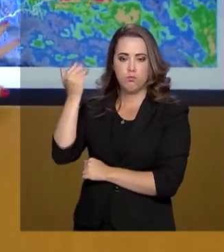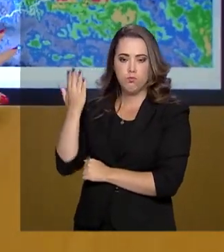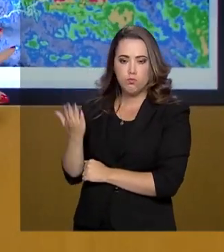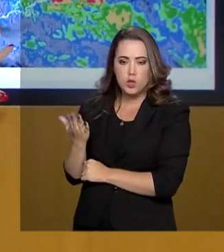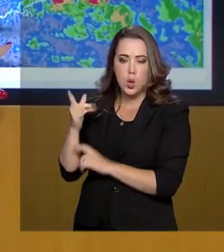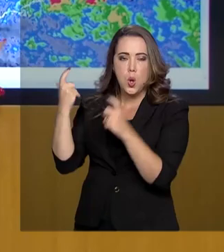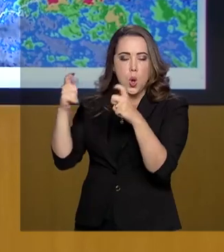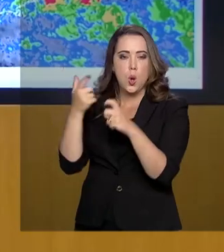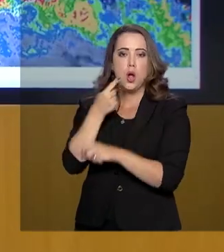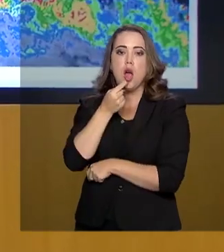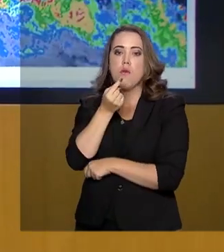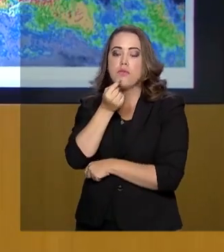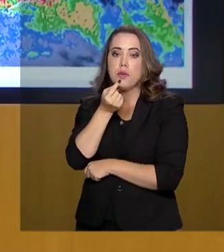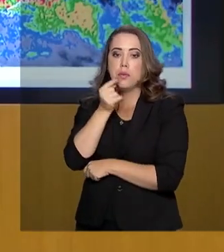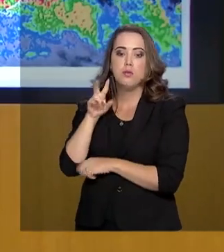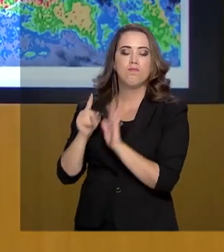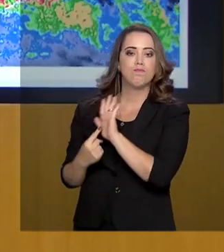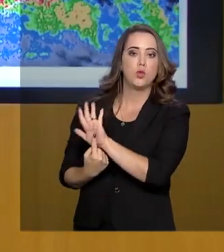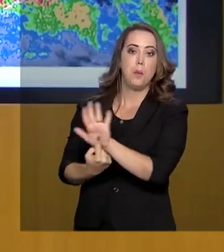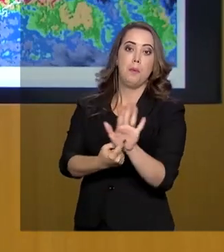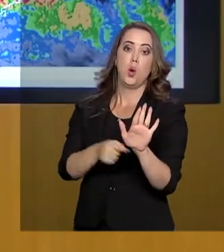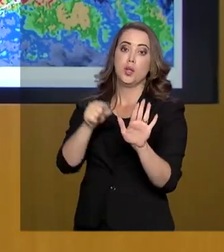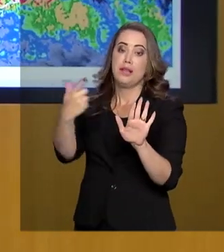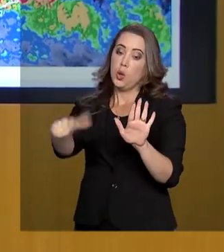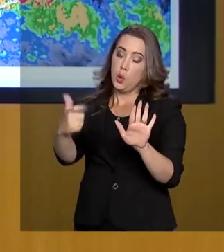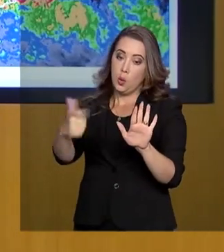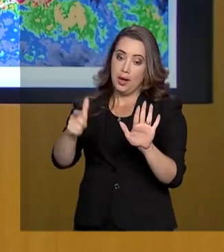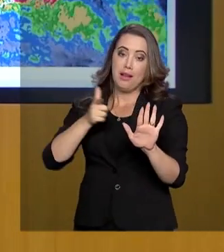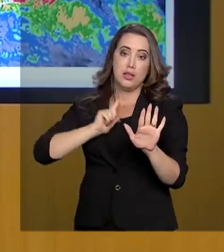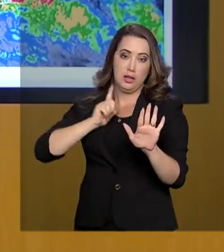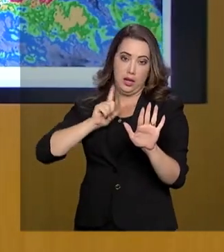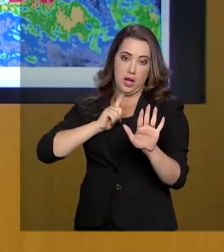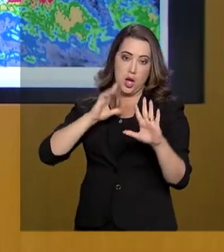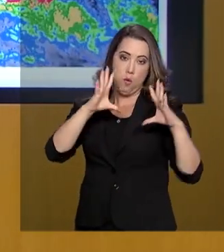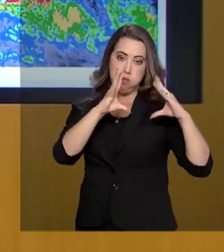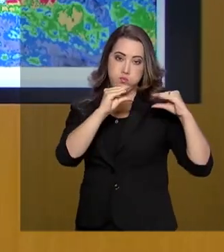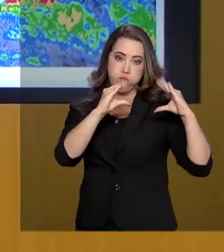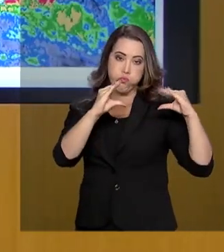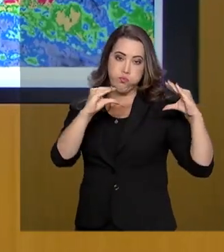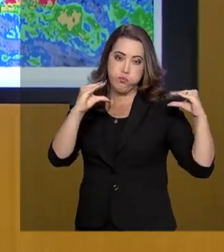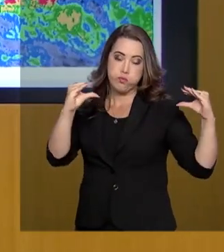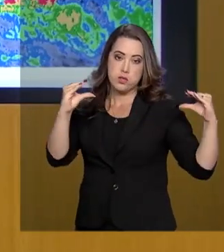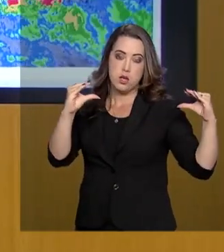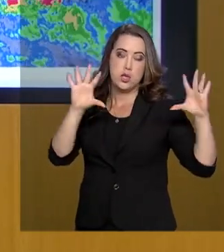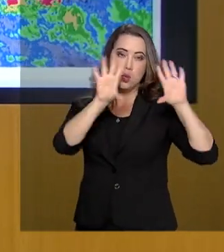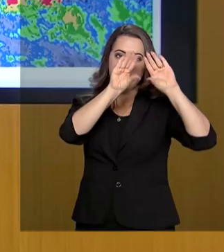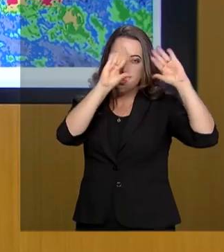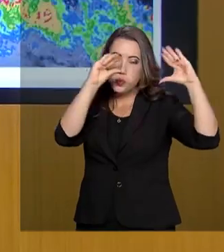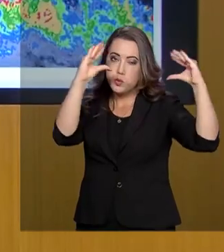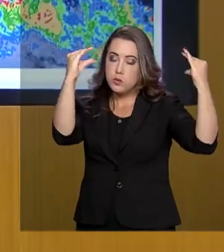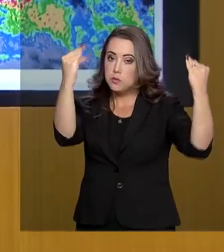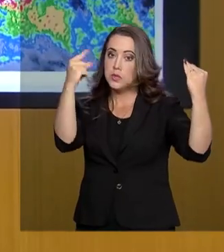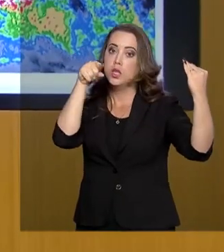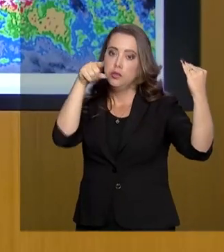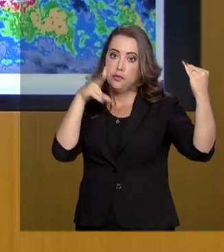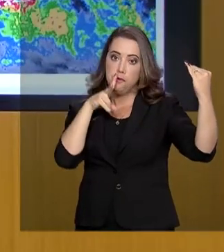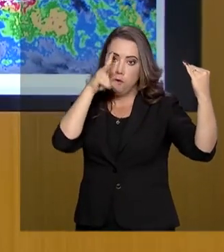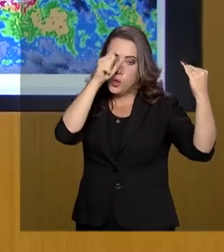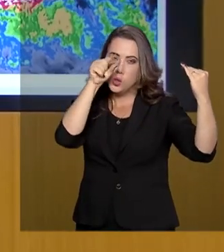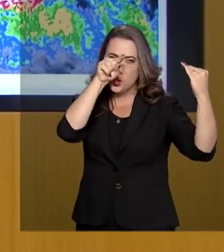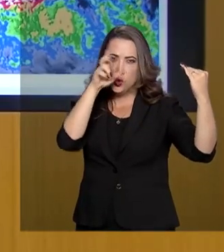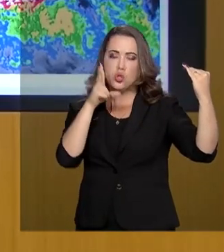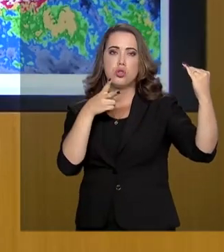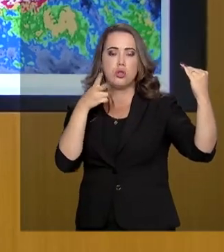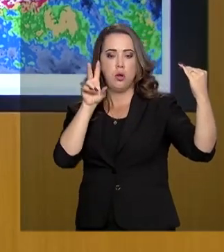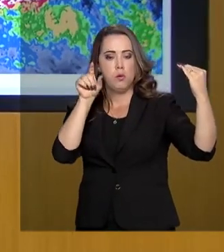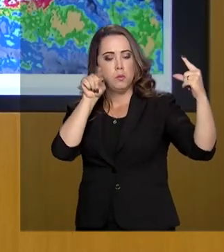em vermelho no mapa indica regiões onde há nuvens com grande intensidade que podem provocar chuvas